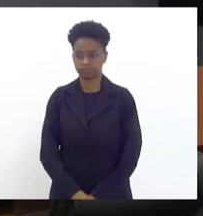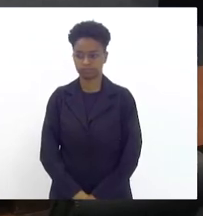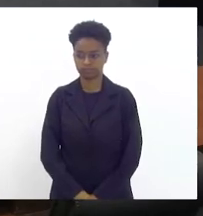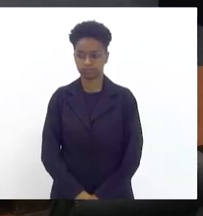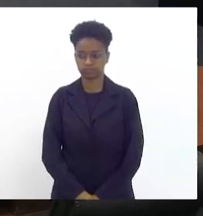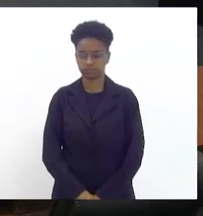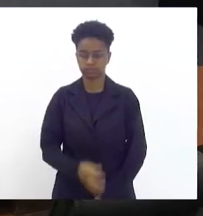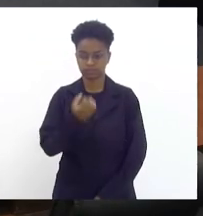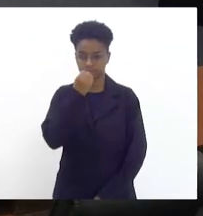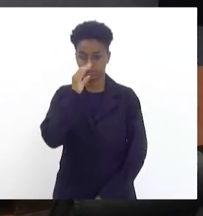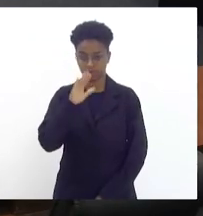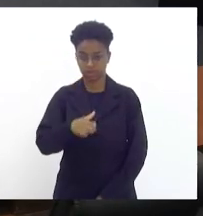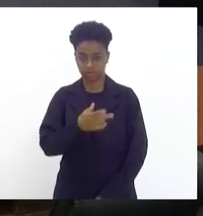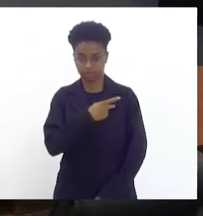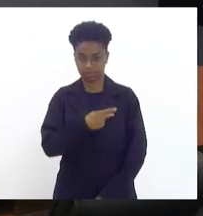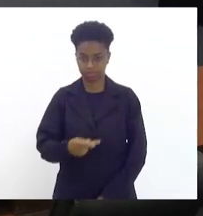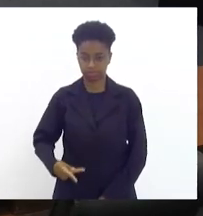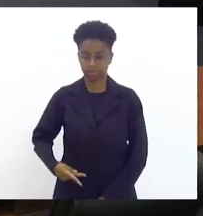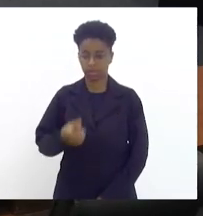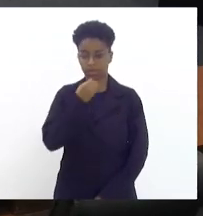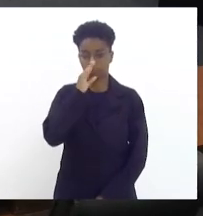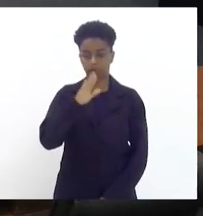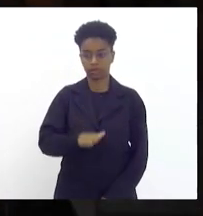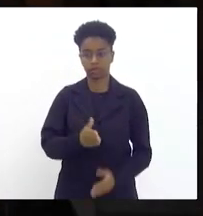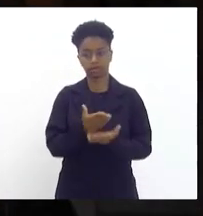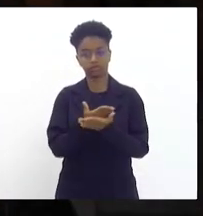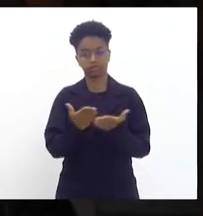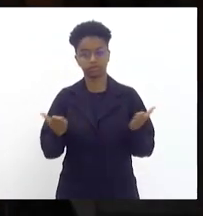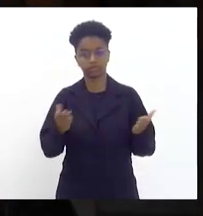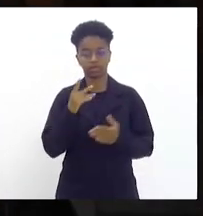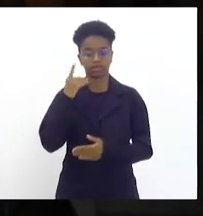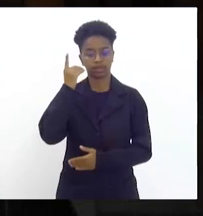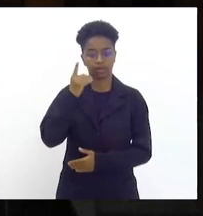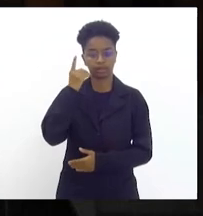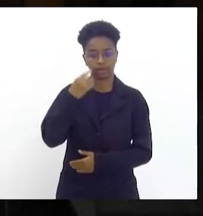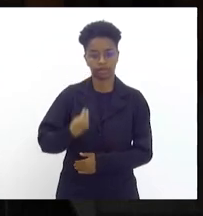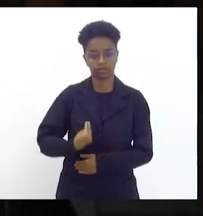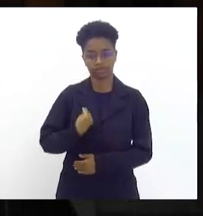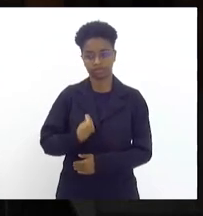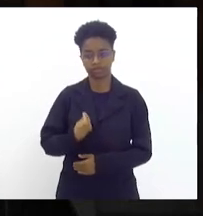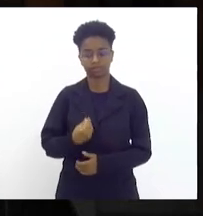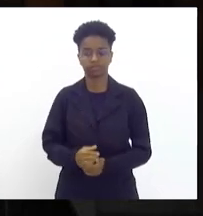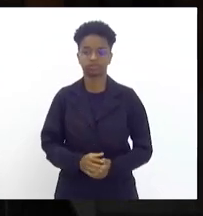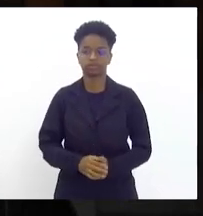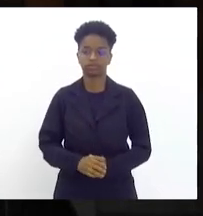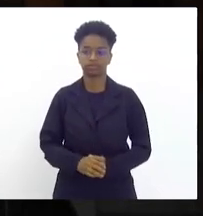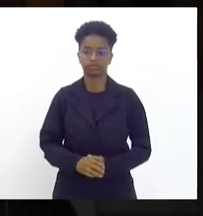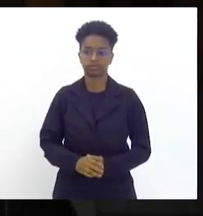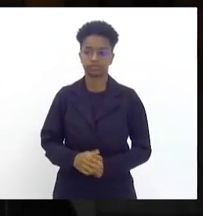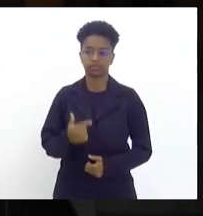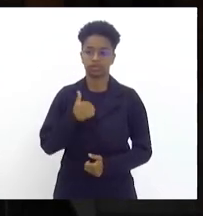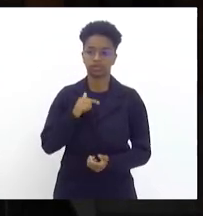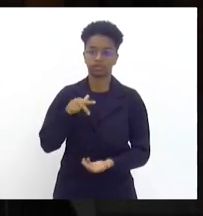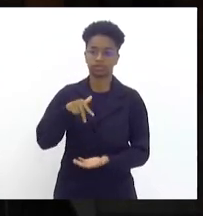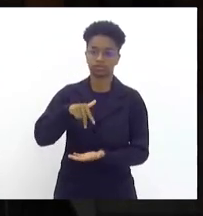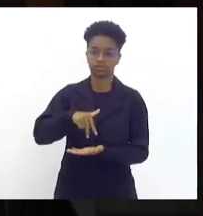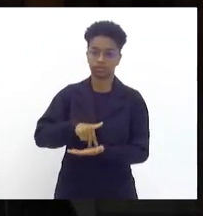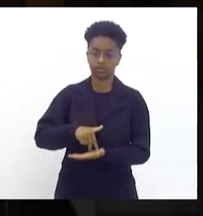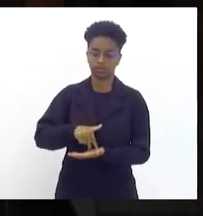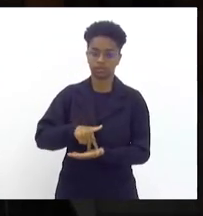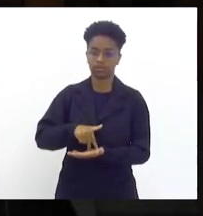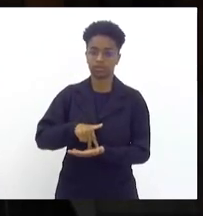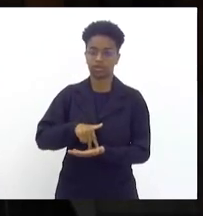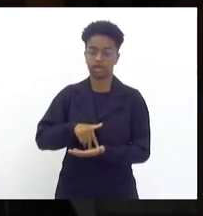boa tarde senhor presidente boa tarde senhores e senhoras deputados presentes venho aqui registrar aqui